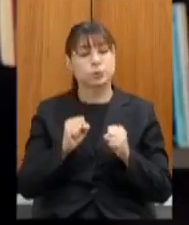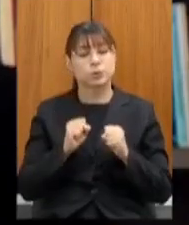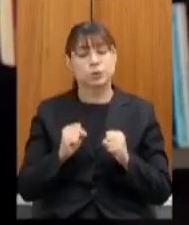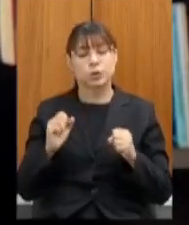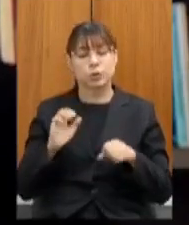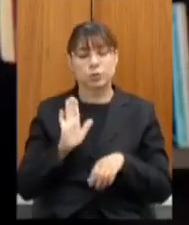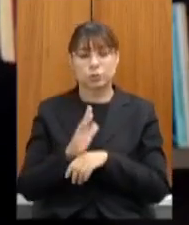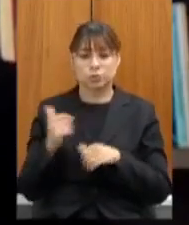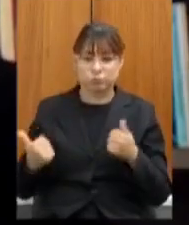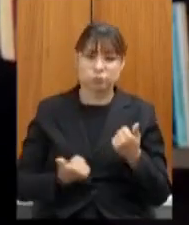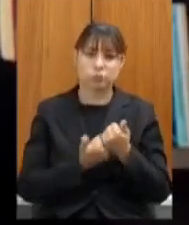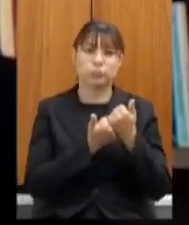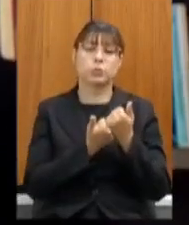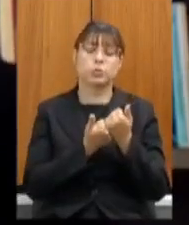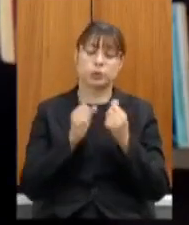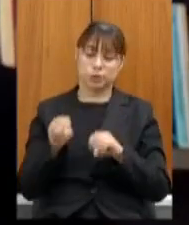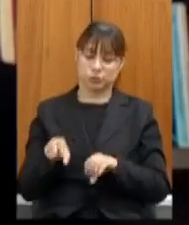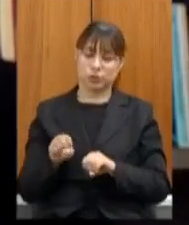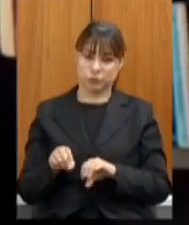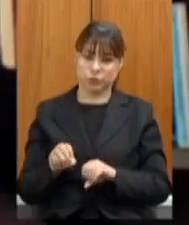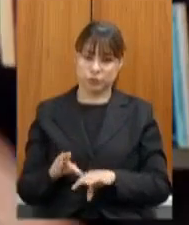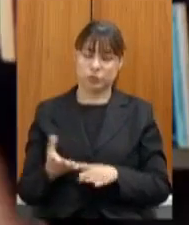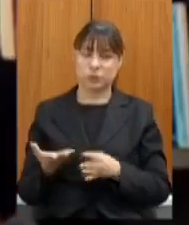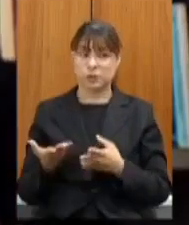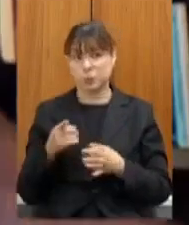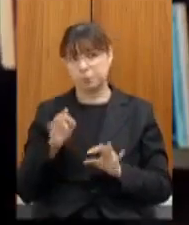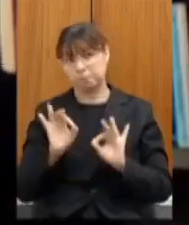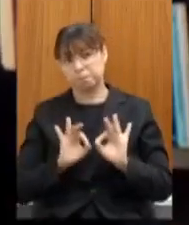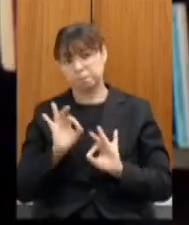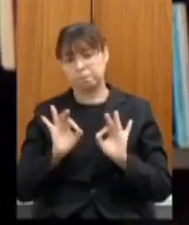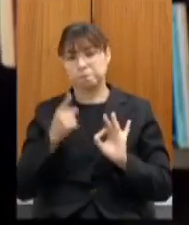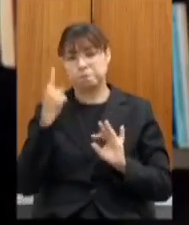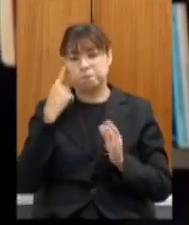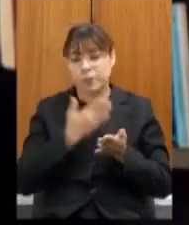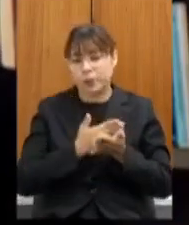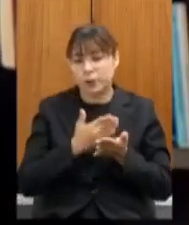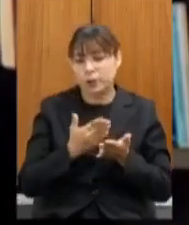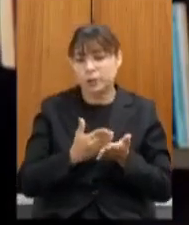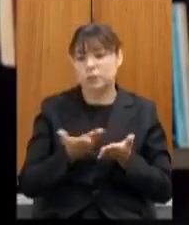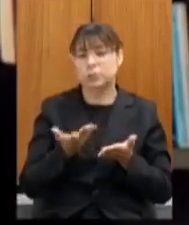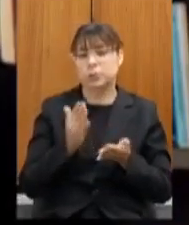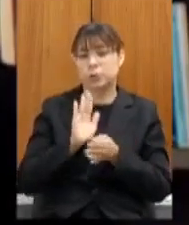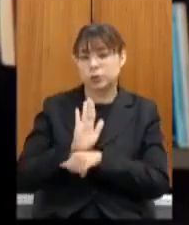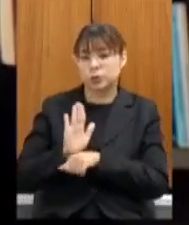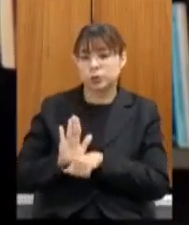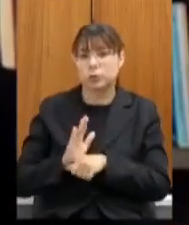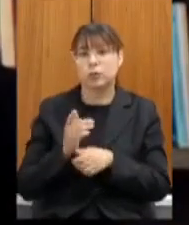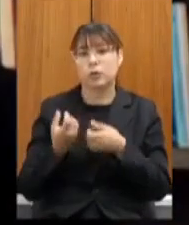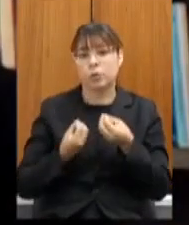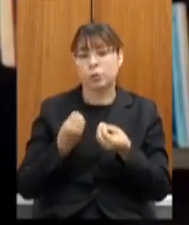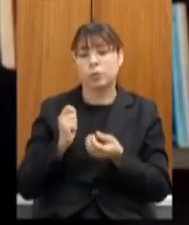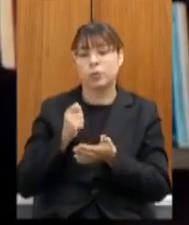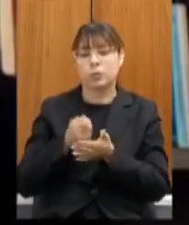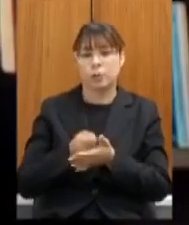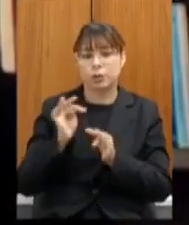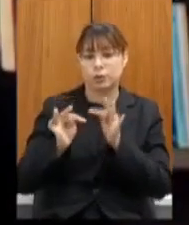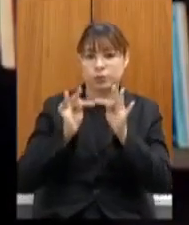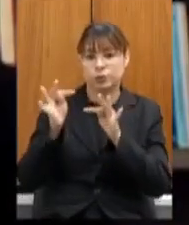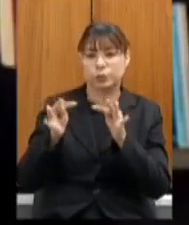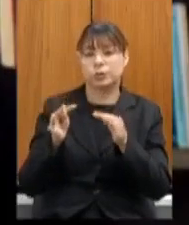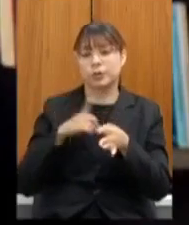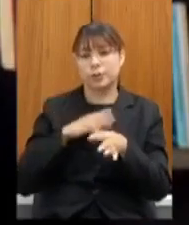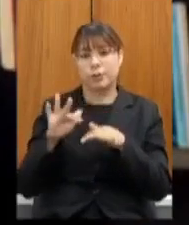-pandemia então creio que esse programa de financiamento de tecnologia às famílias que não têm condições